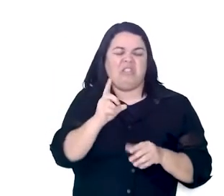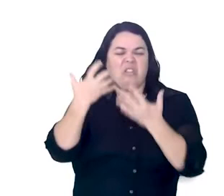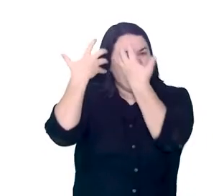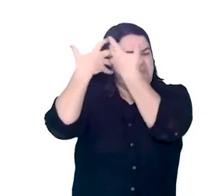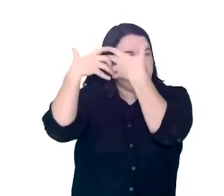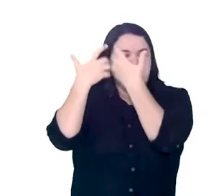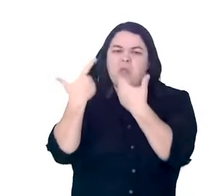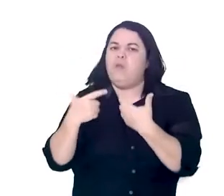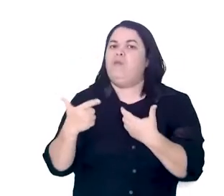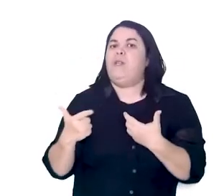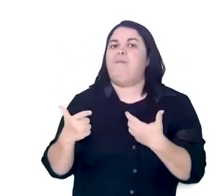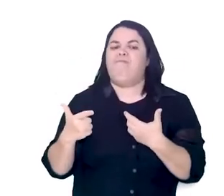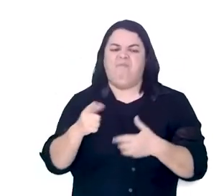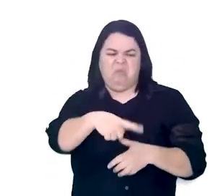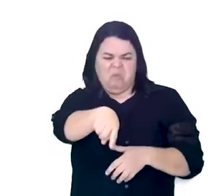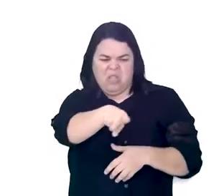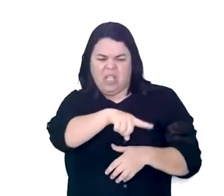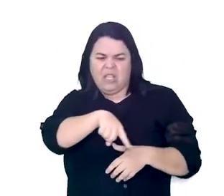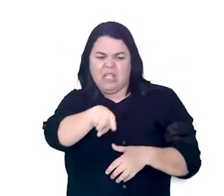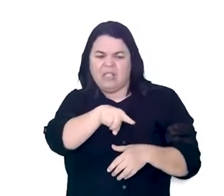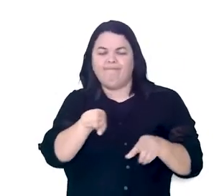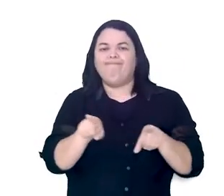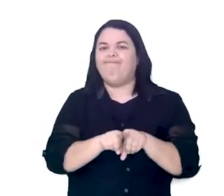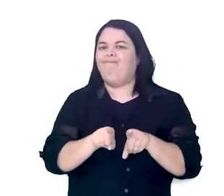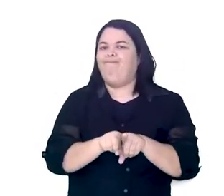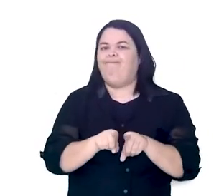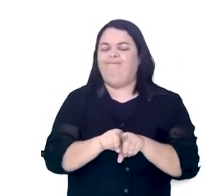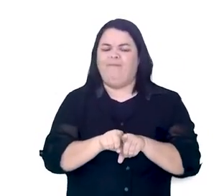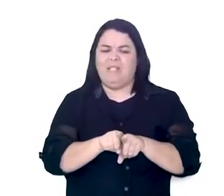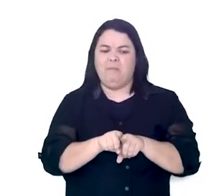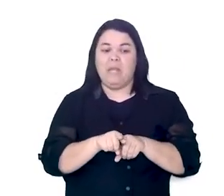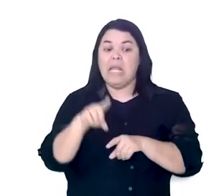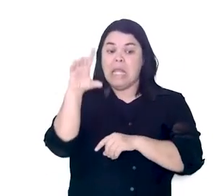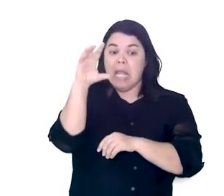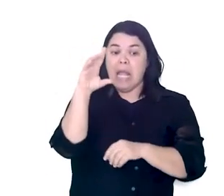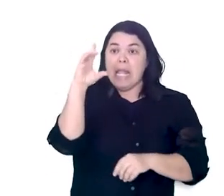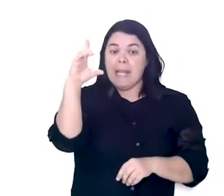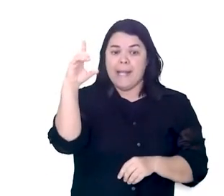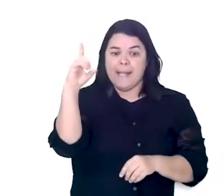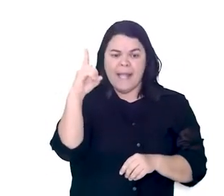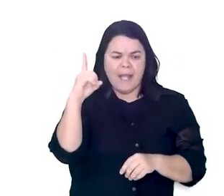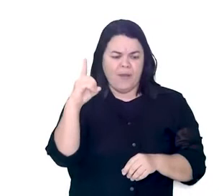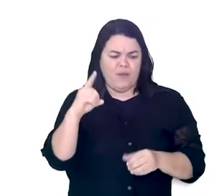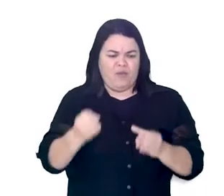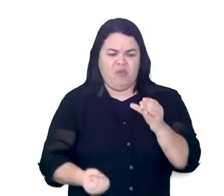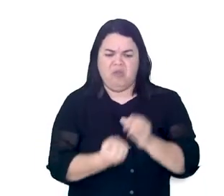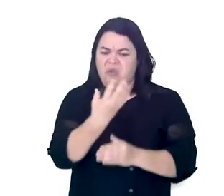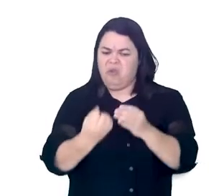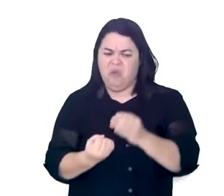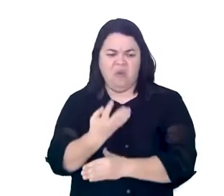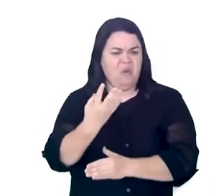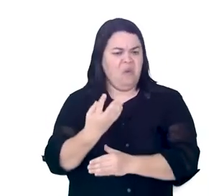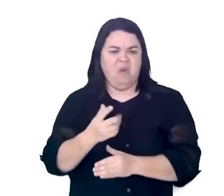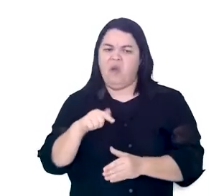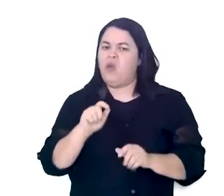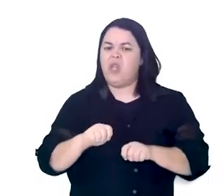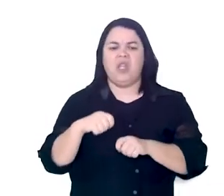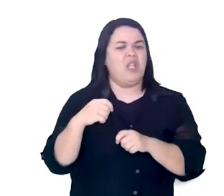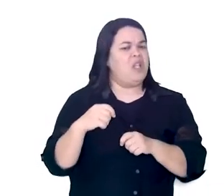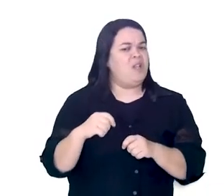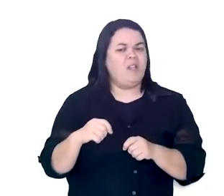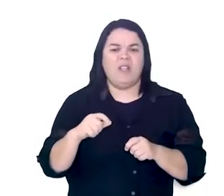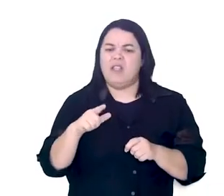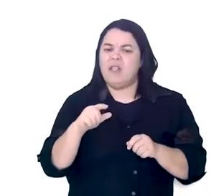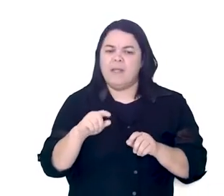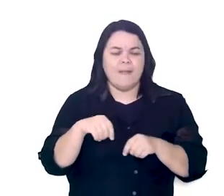singularidade, lhes negou também o autor da natureza as letras F, L e R.